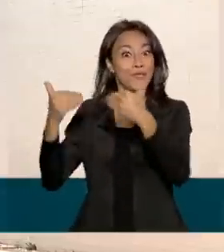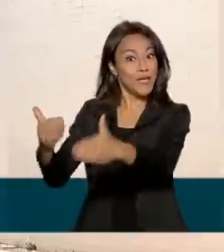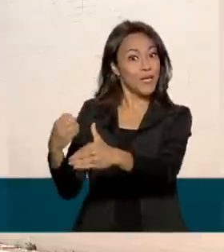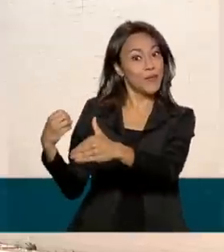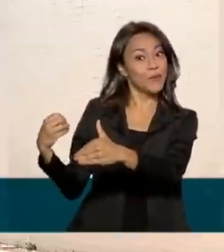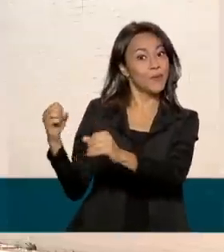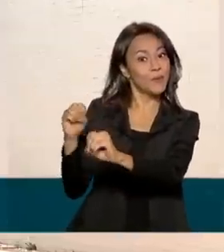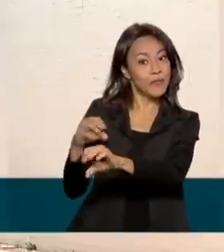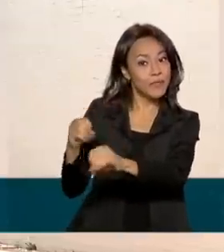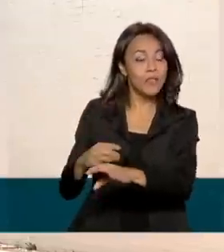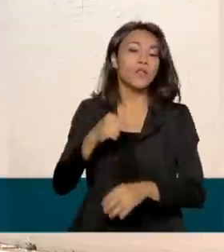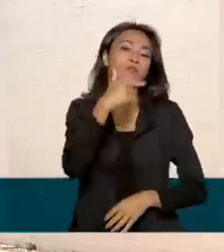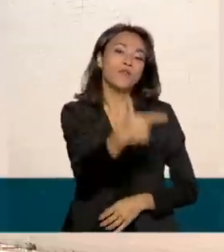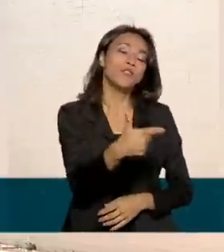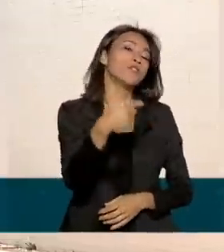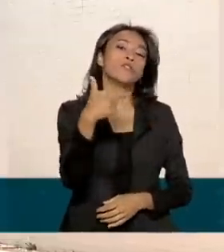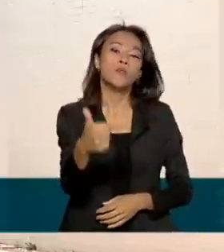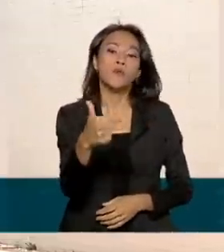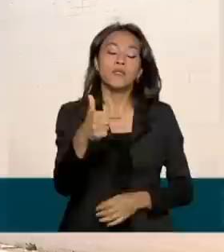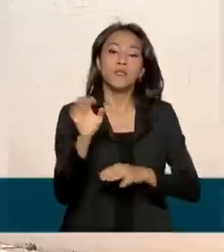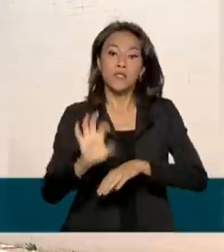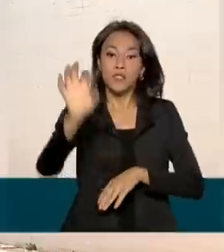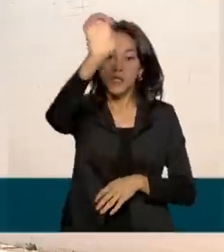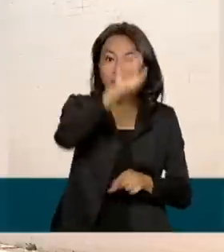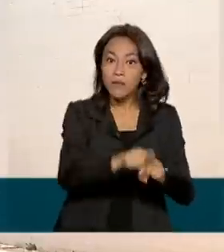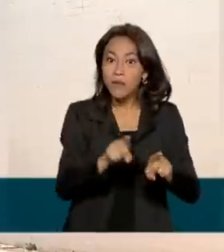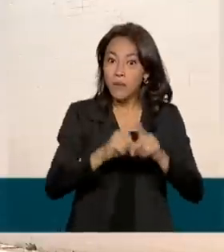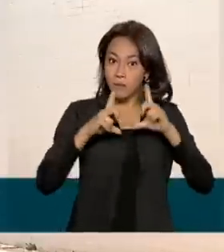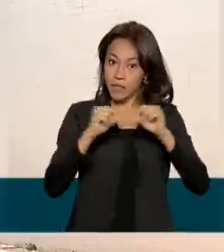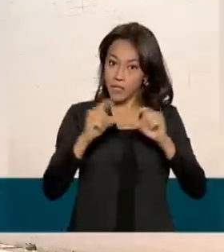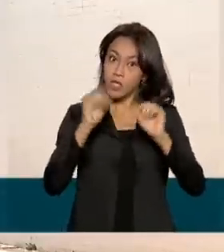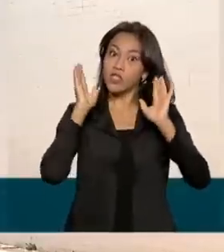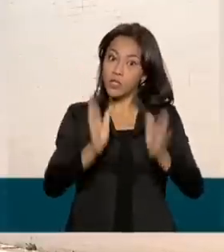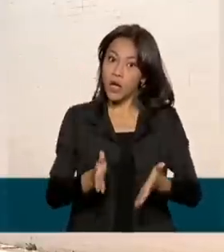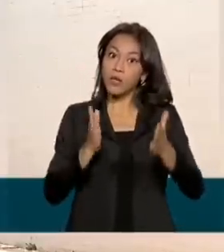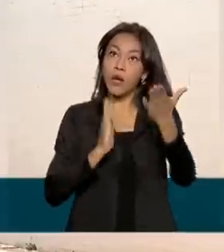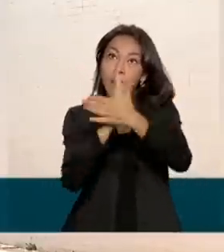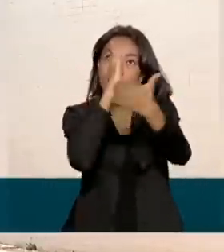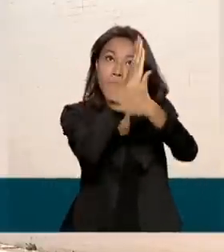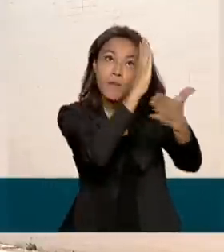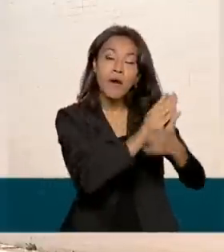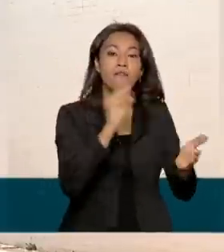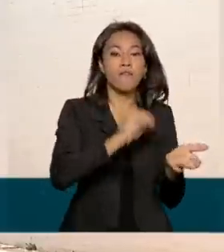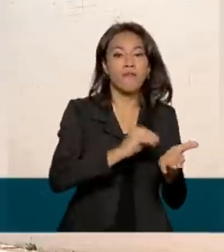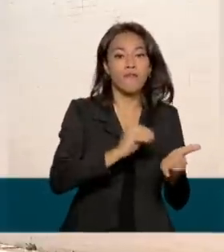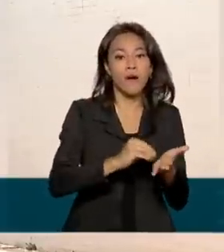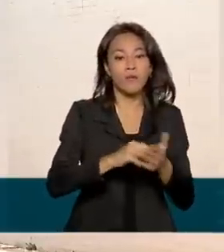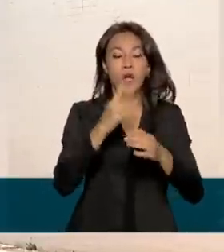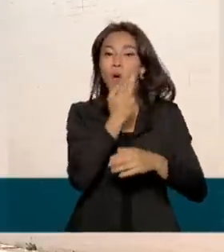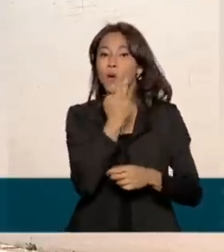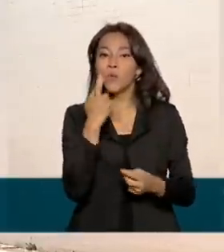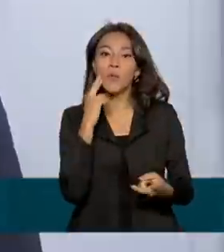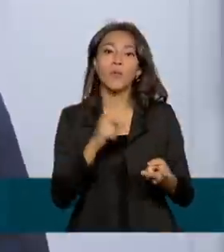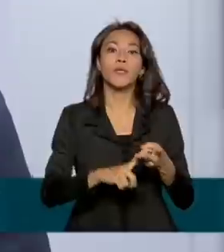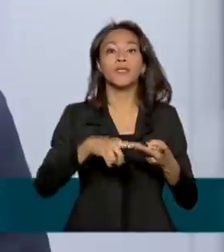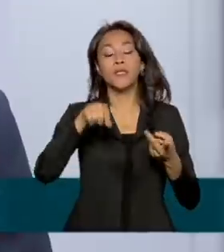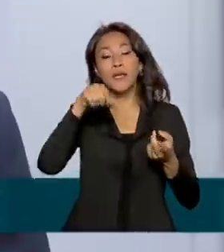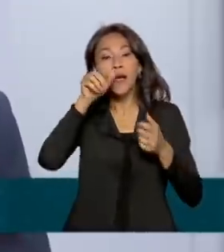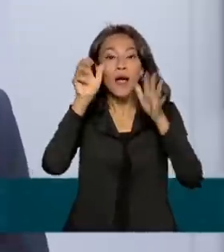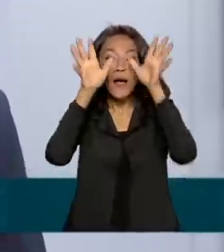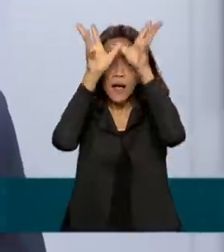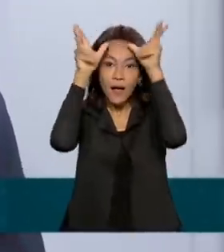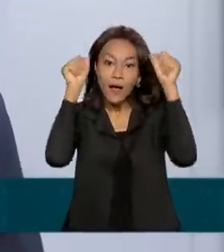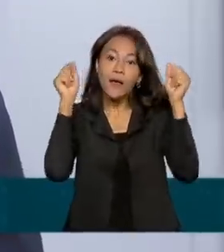22 estados e o Distrito Federal já estão com os planejamentos aprovados. Faltam Rondônia, Acre, Alagoas e Bahia. Essa é uma